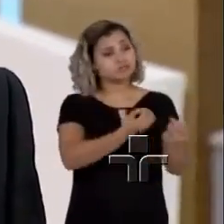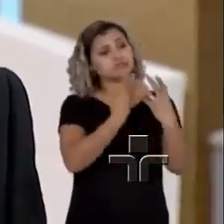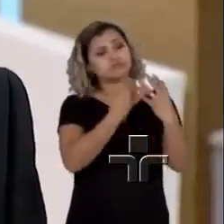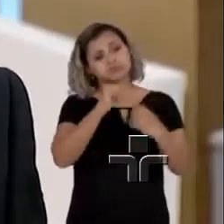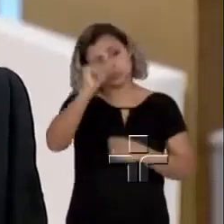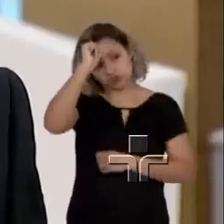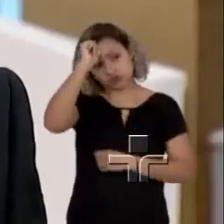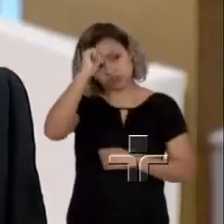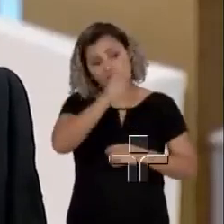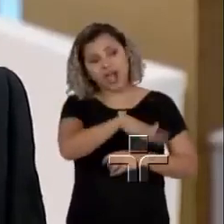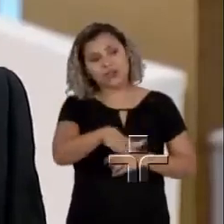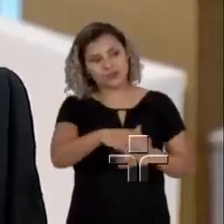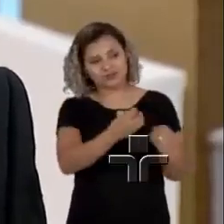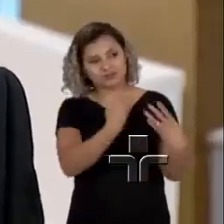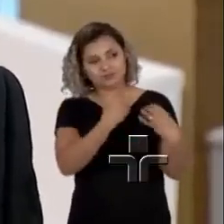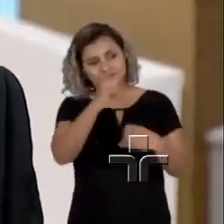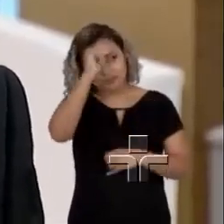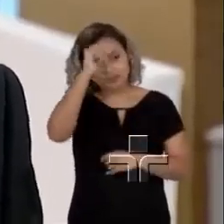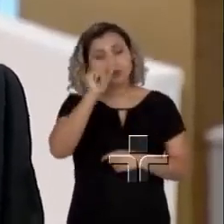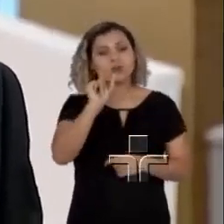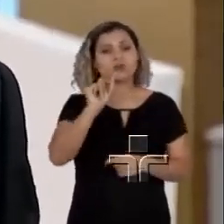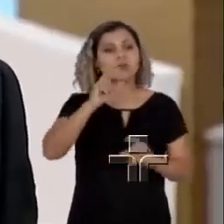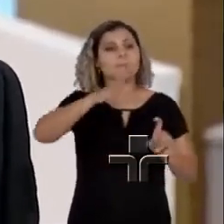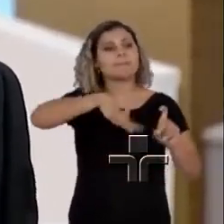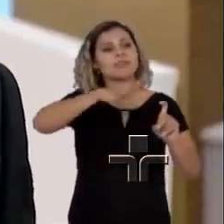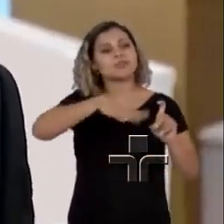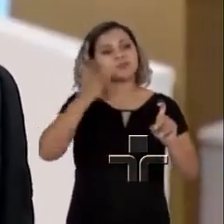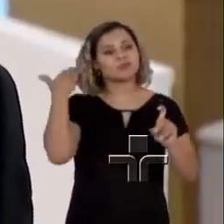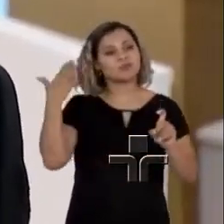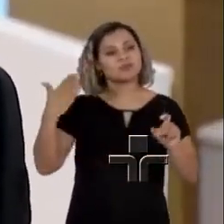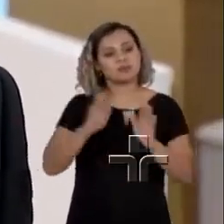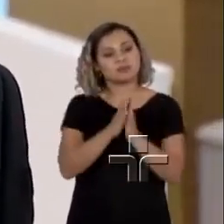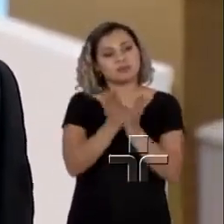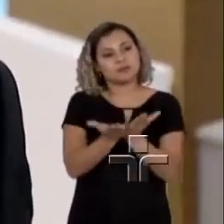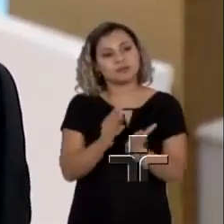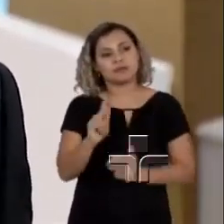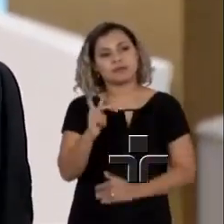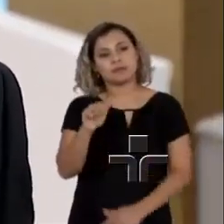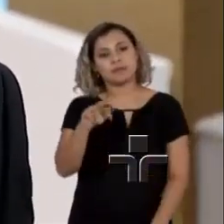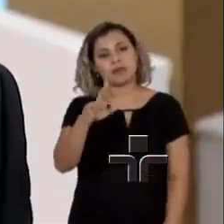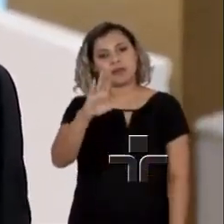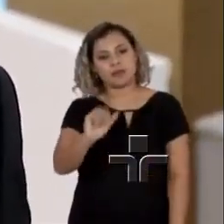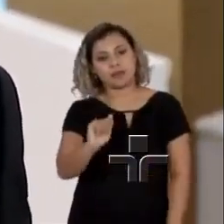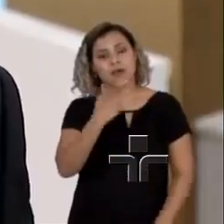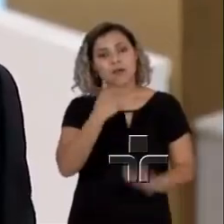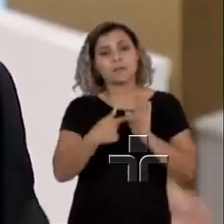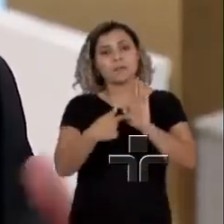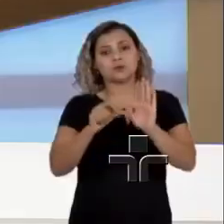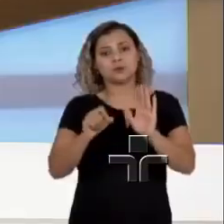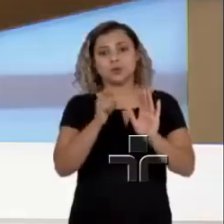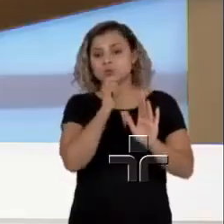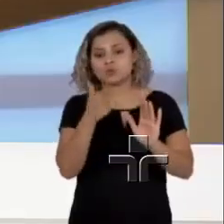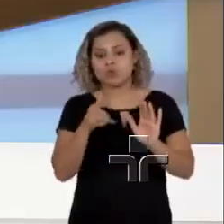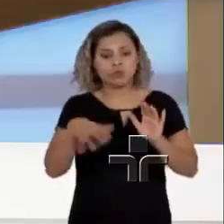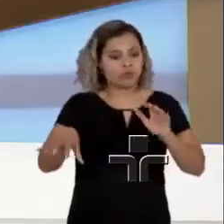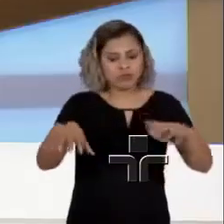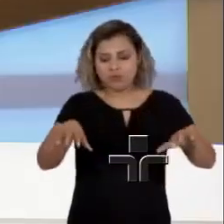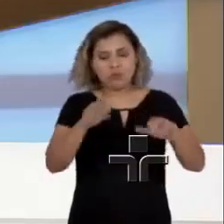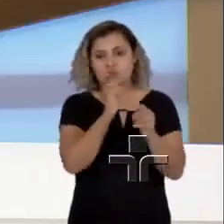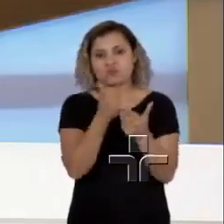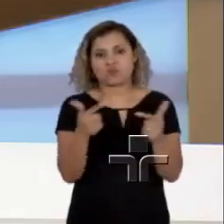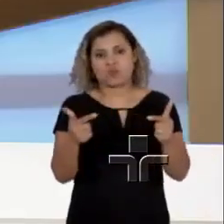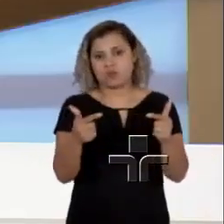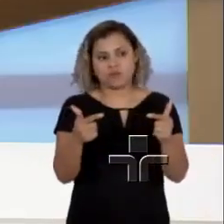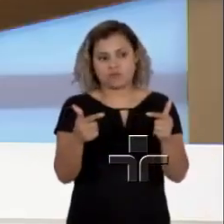interpretação da queda, do mito da queda, na Bíblia hebraica, ninguém cai de lugar para lugar nenhum. Não existe essa referência espacial, né?